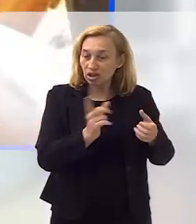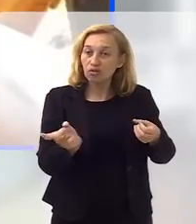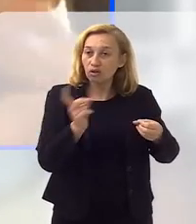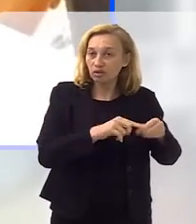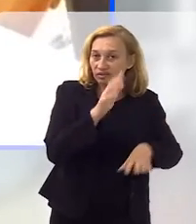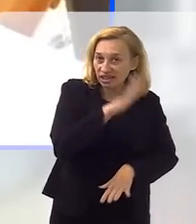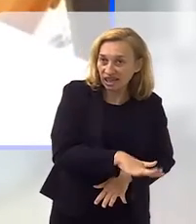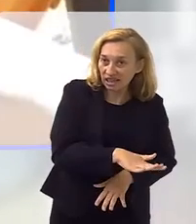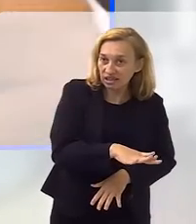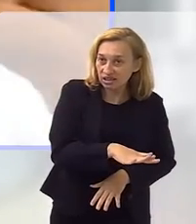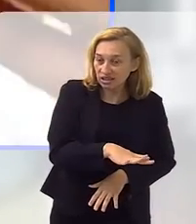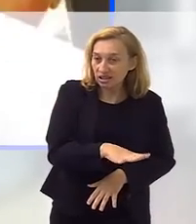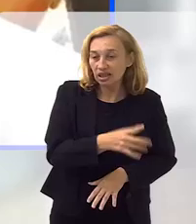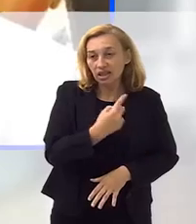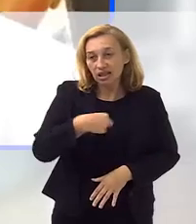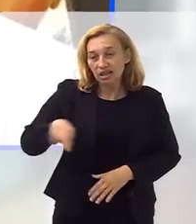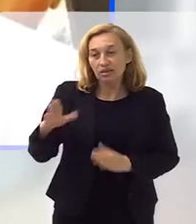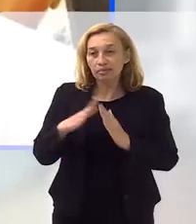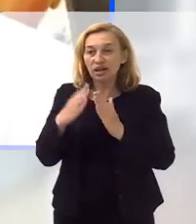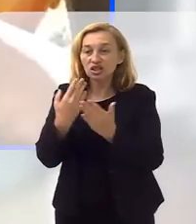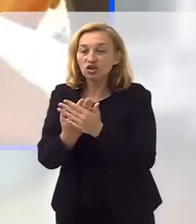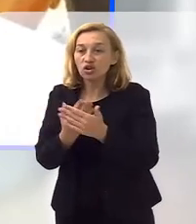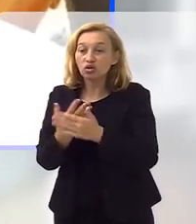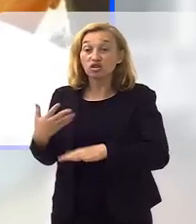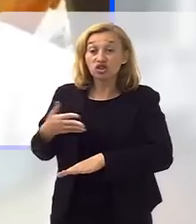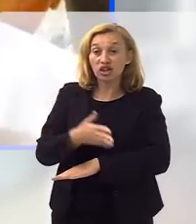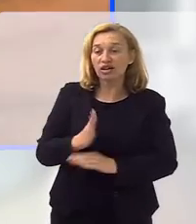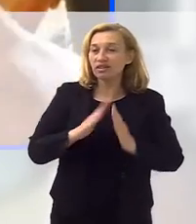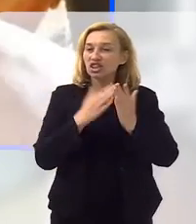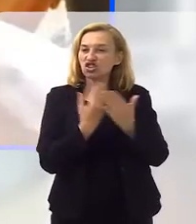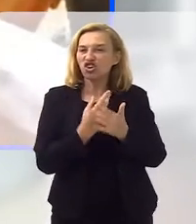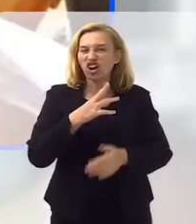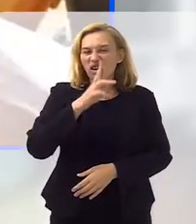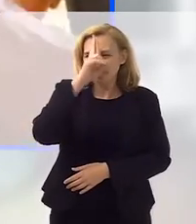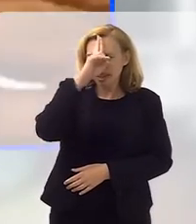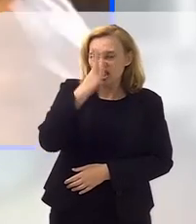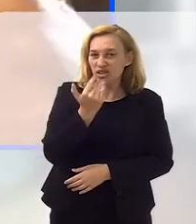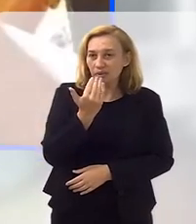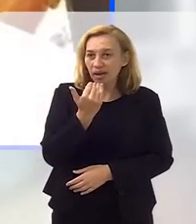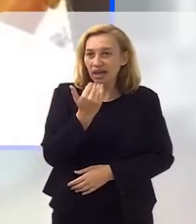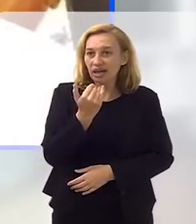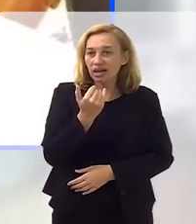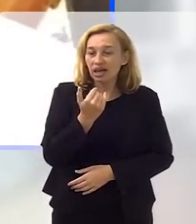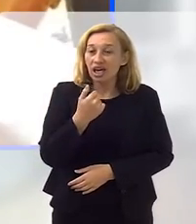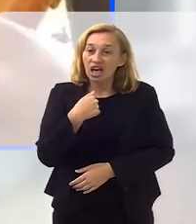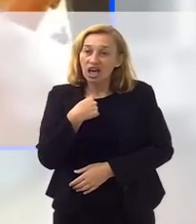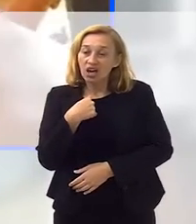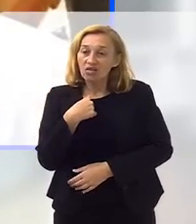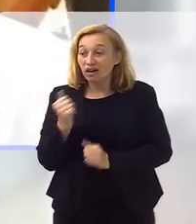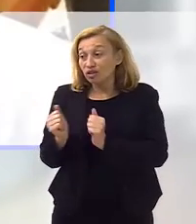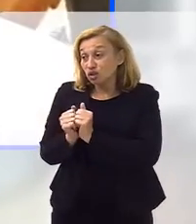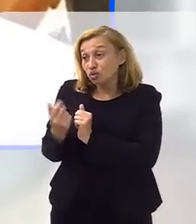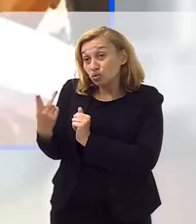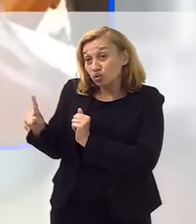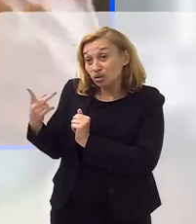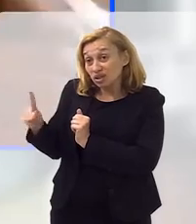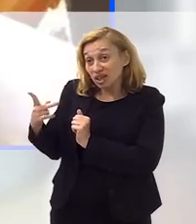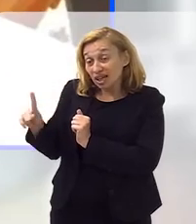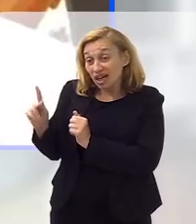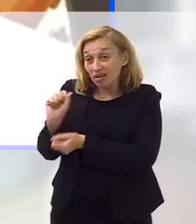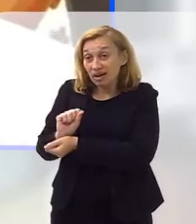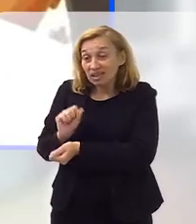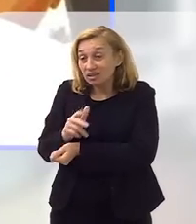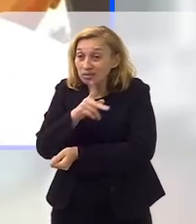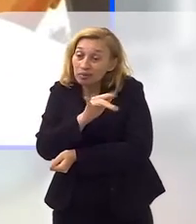de manhã voltava tarde, e eu ia para a escola. Quando eu chegava da escola, meio-dia, por causa do meio-dia, eu ficava com ela, até